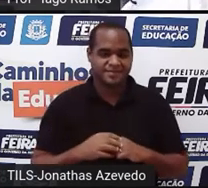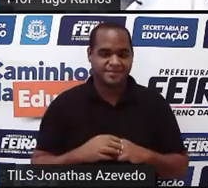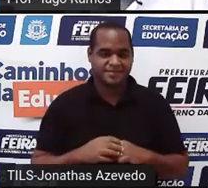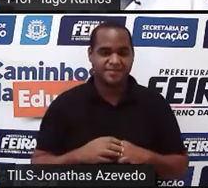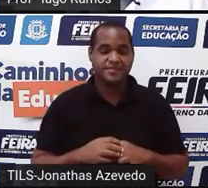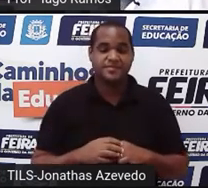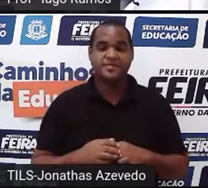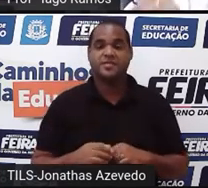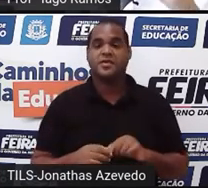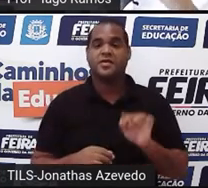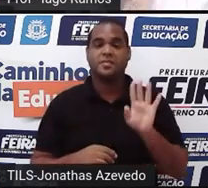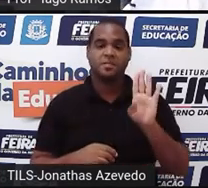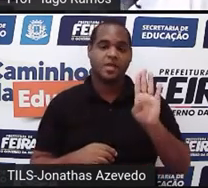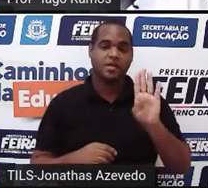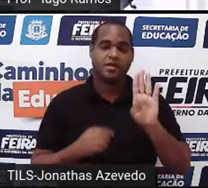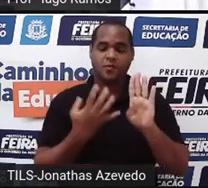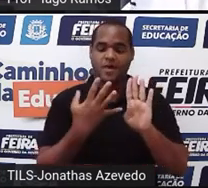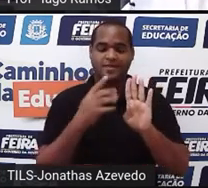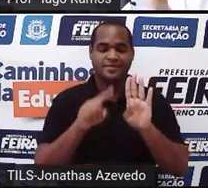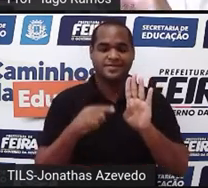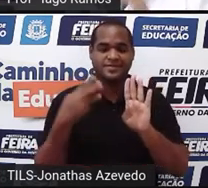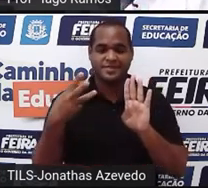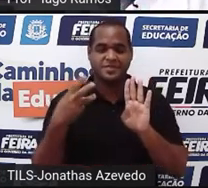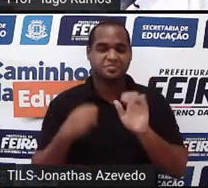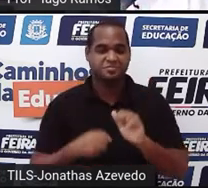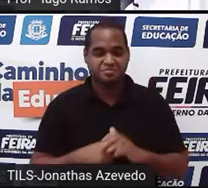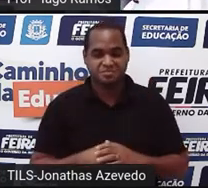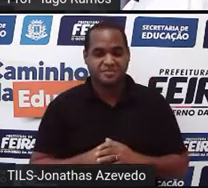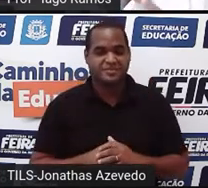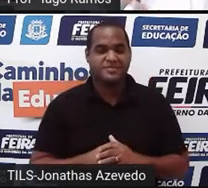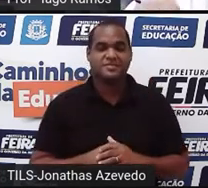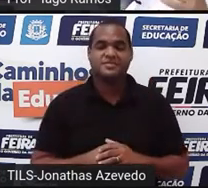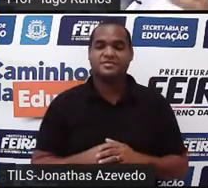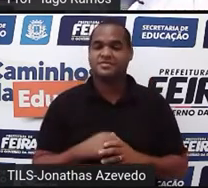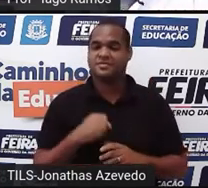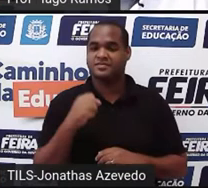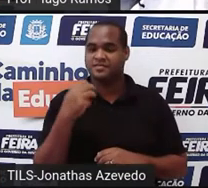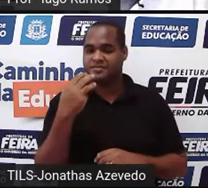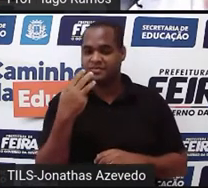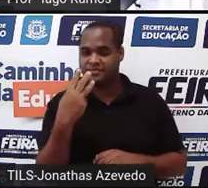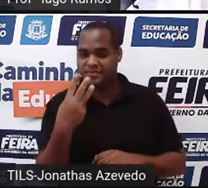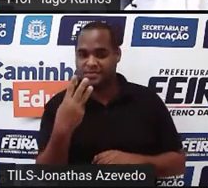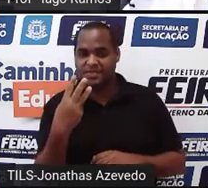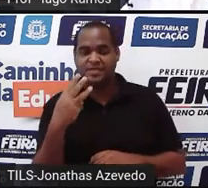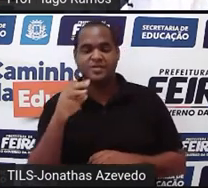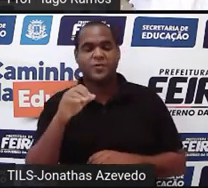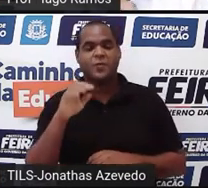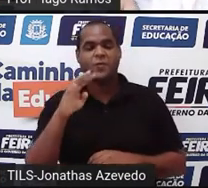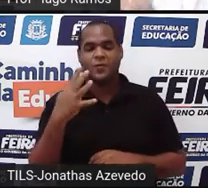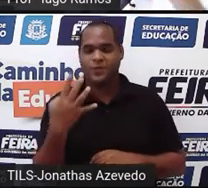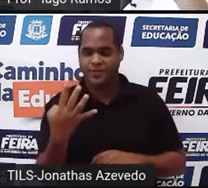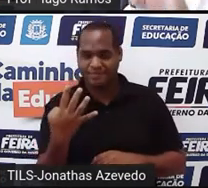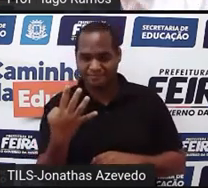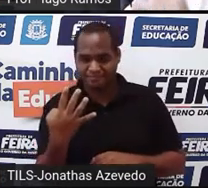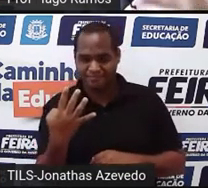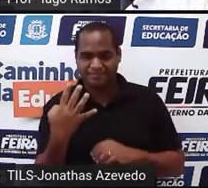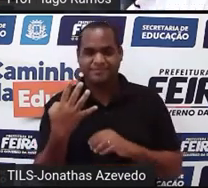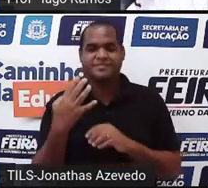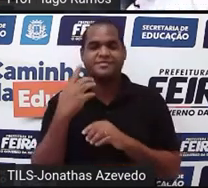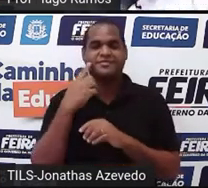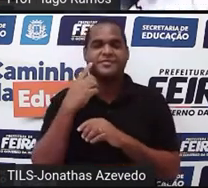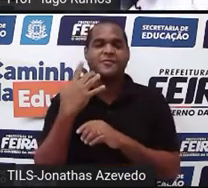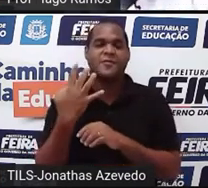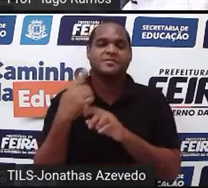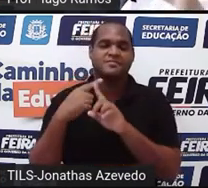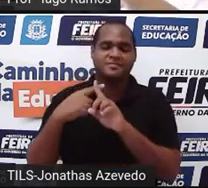A solução é o que está no item B, 4, 3, onde x é igual a 3 e y, aliás, onde x é igual